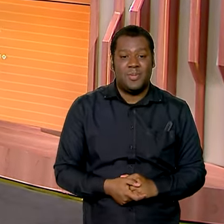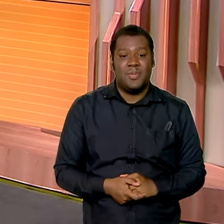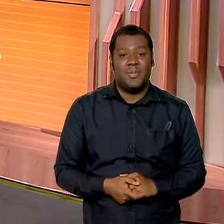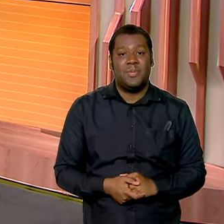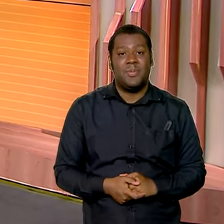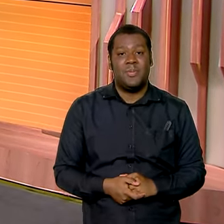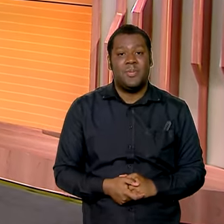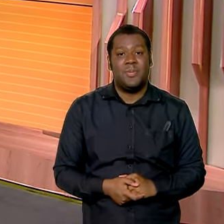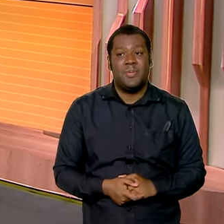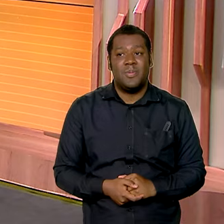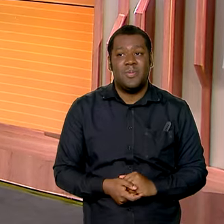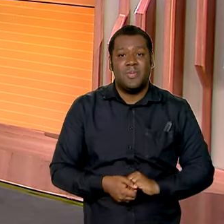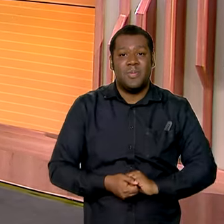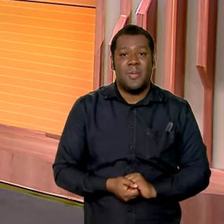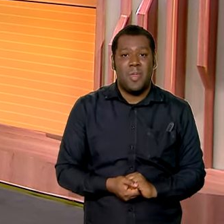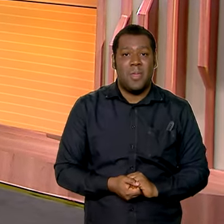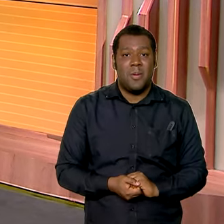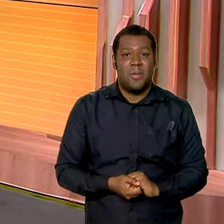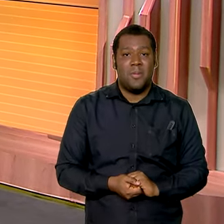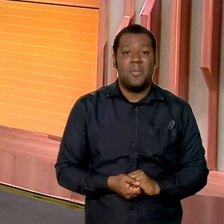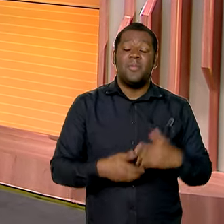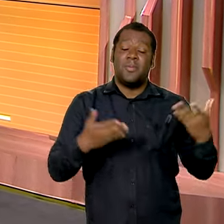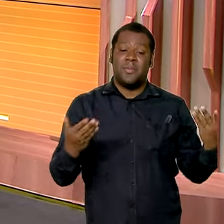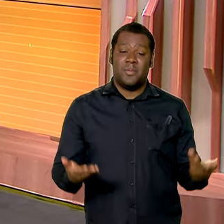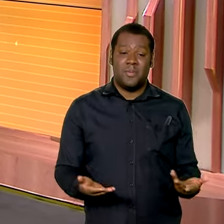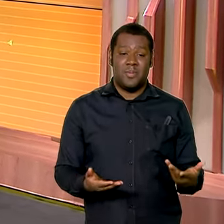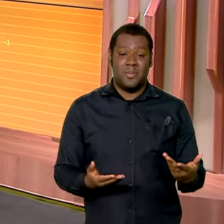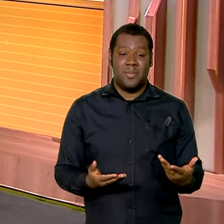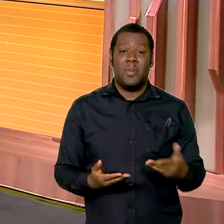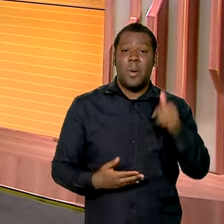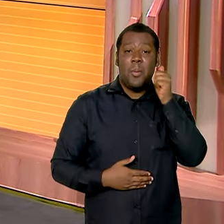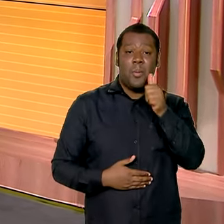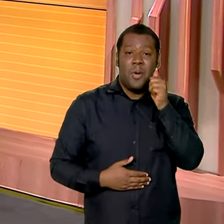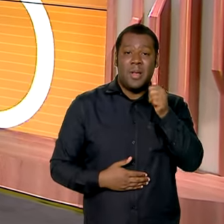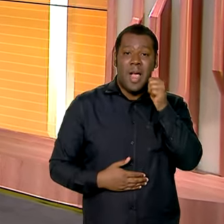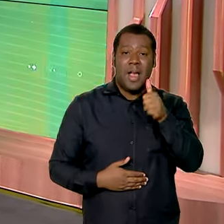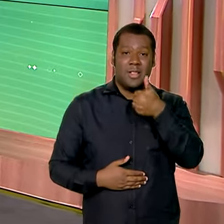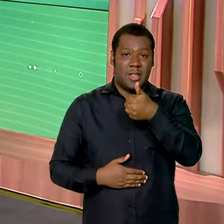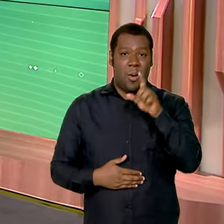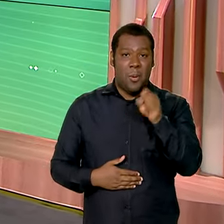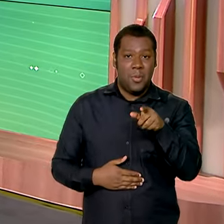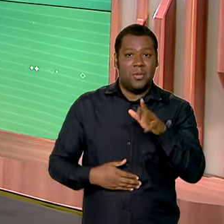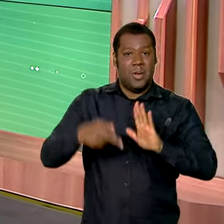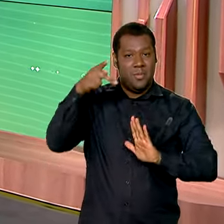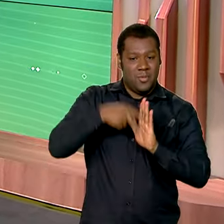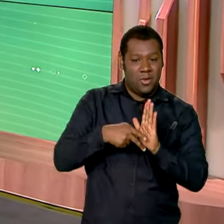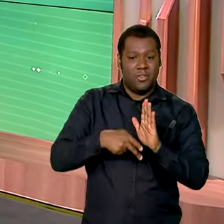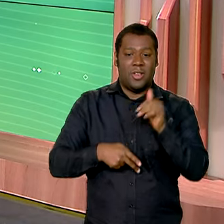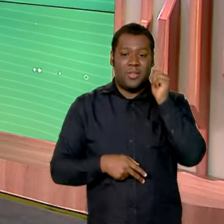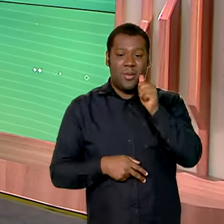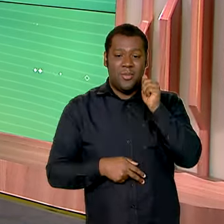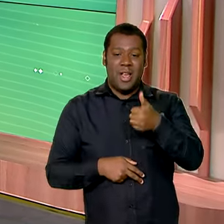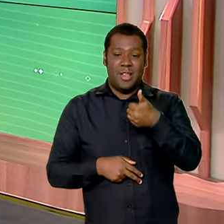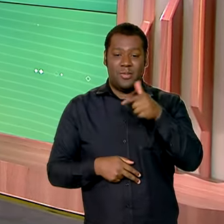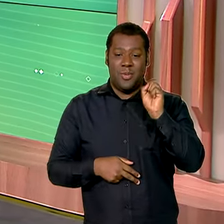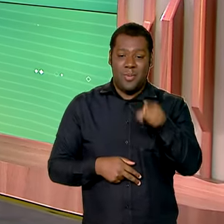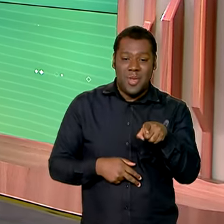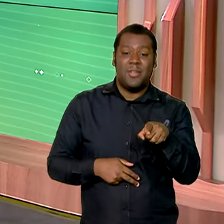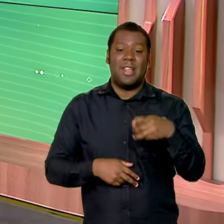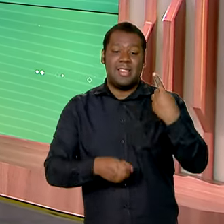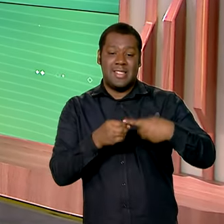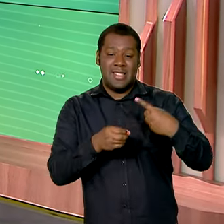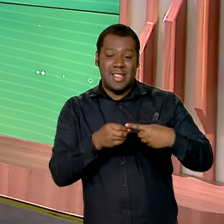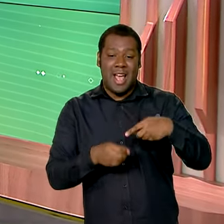E olha, uma das cidades atendidas pelo Mulheres Mil é Nova Iguaçu, no Rio de Janeiro. Então vamos dar uma